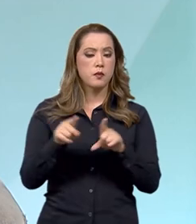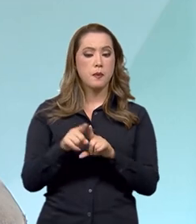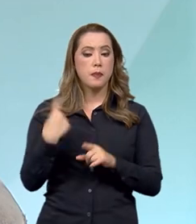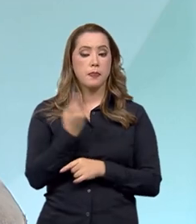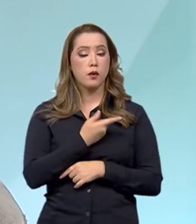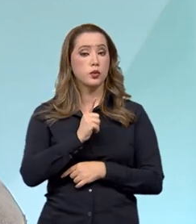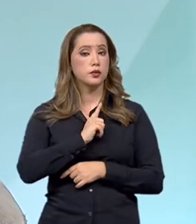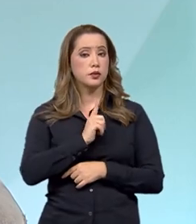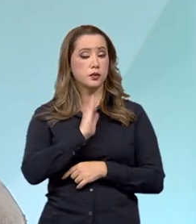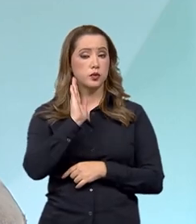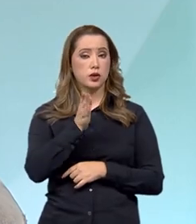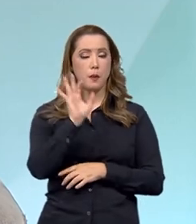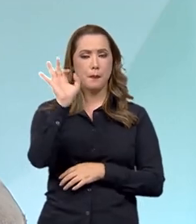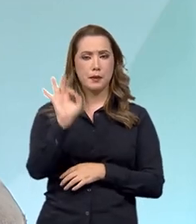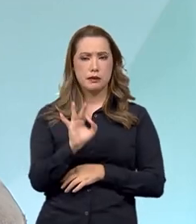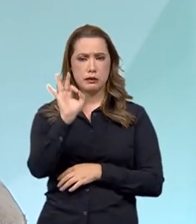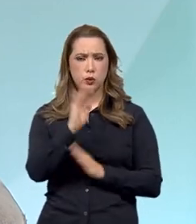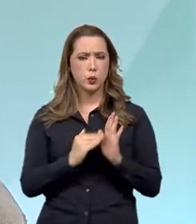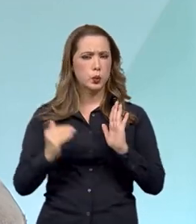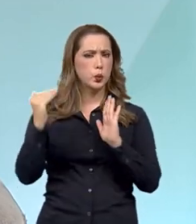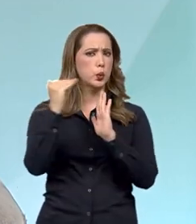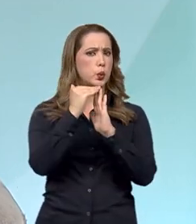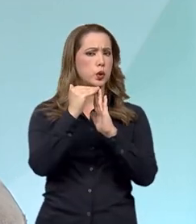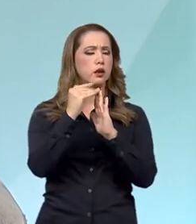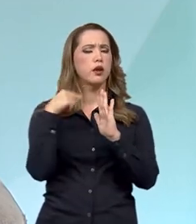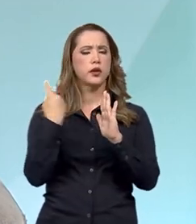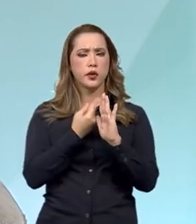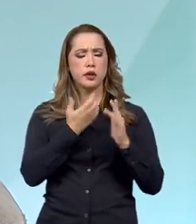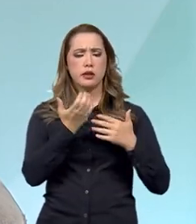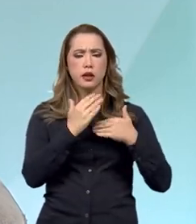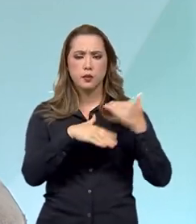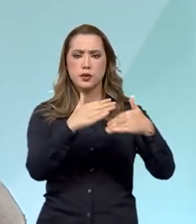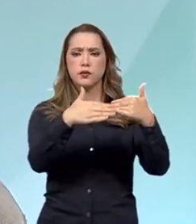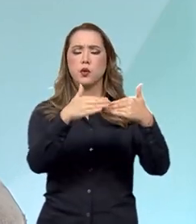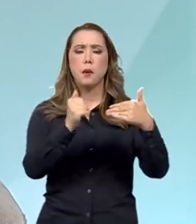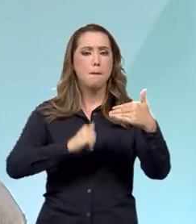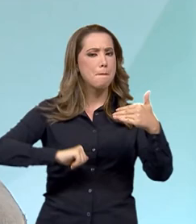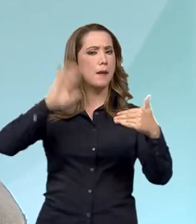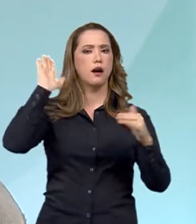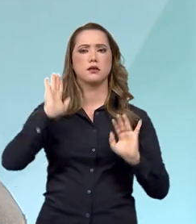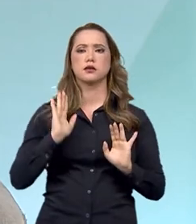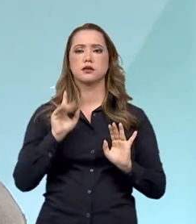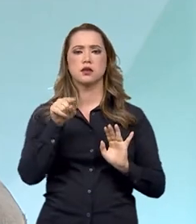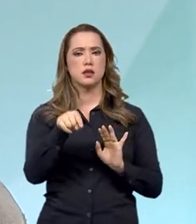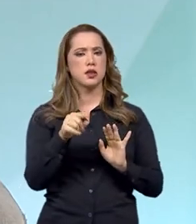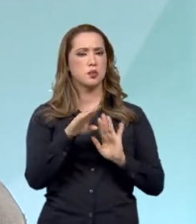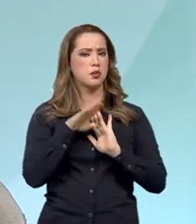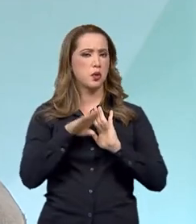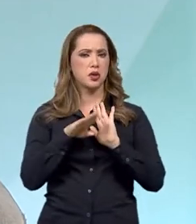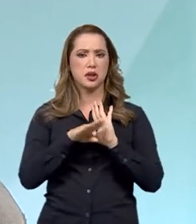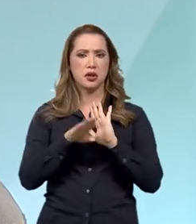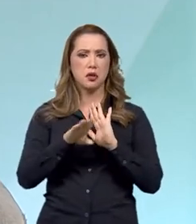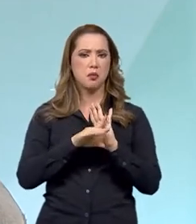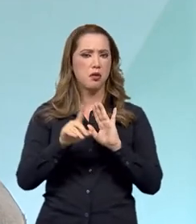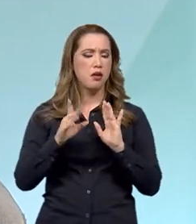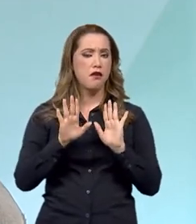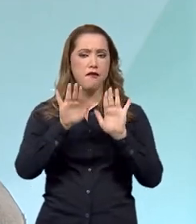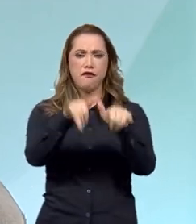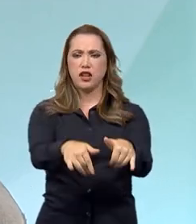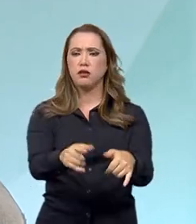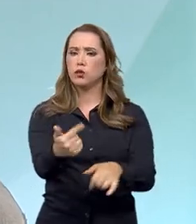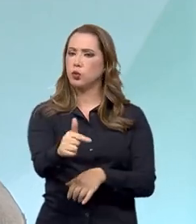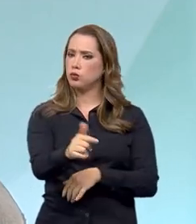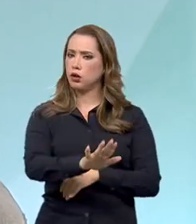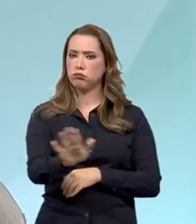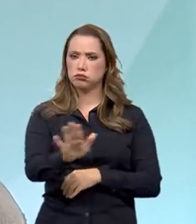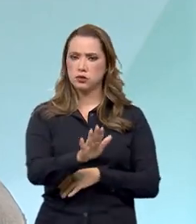temos um percentual muito elevado e nós estamos avançando mais. Esse programa, ele não tem fim, ele vai se aprimorando com o tempo